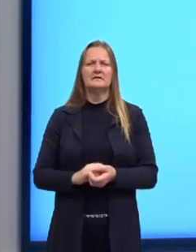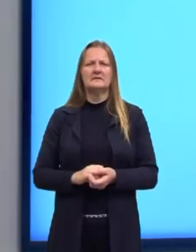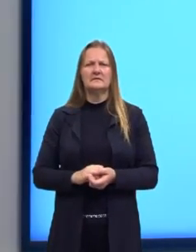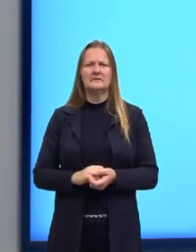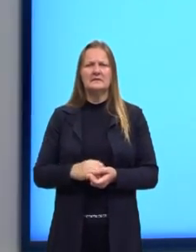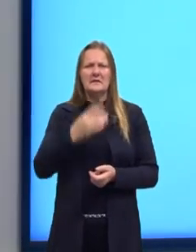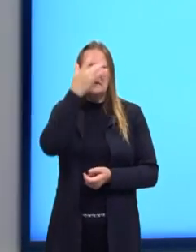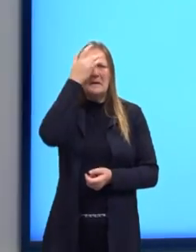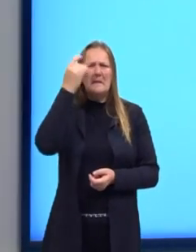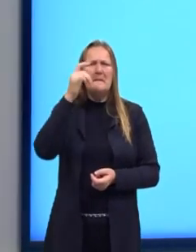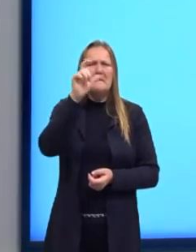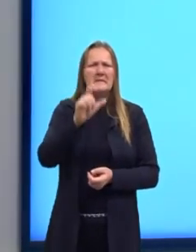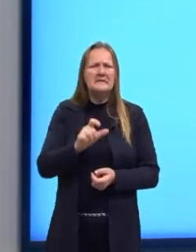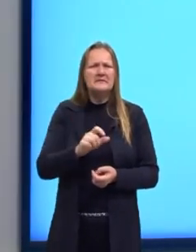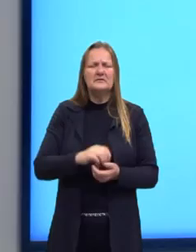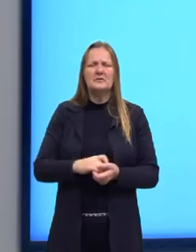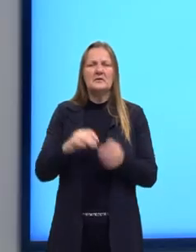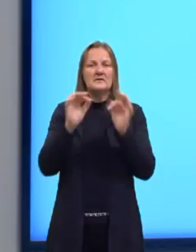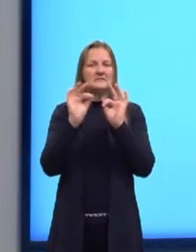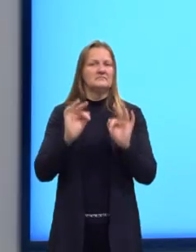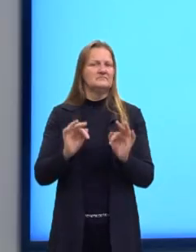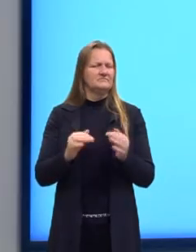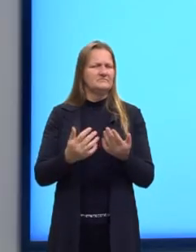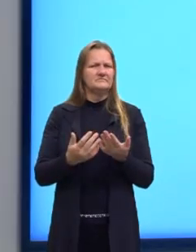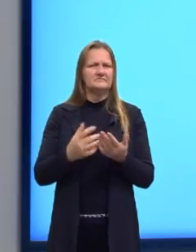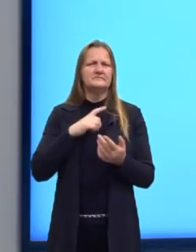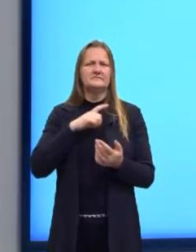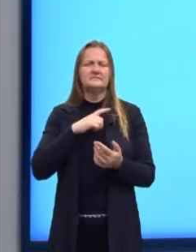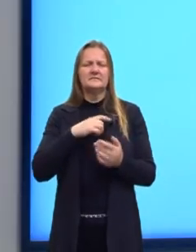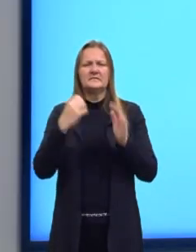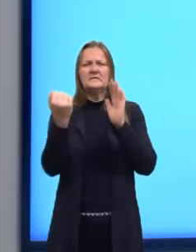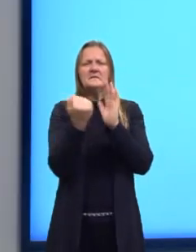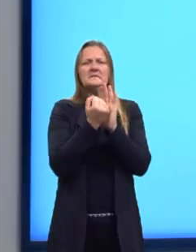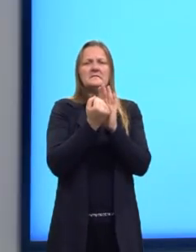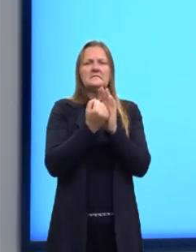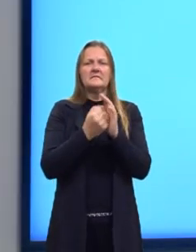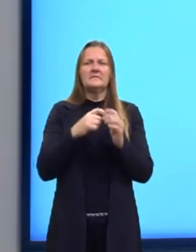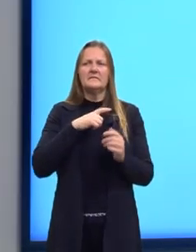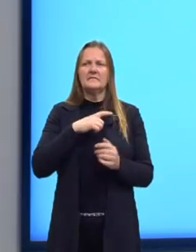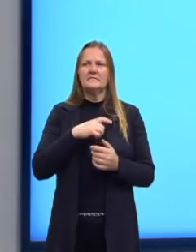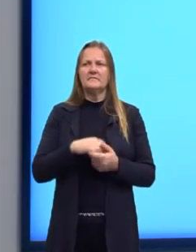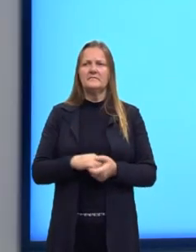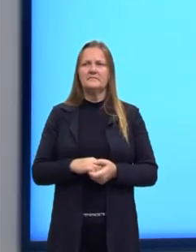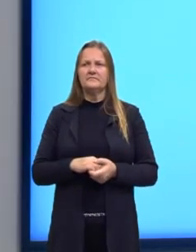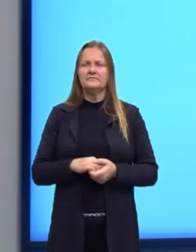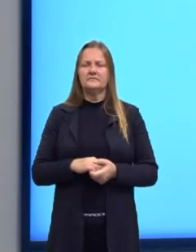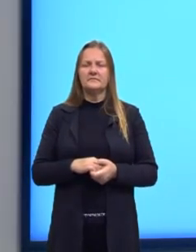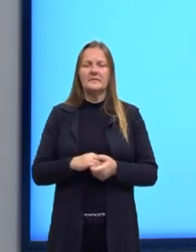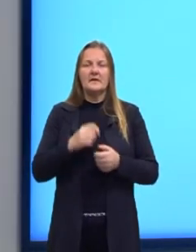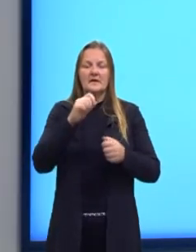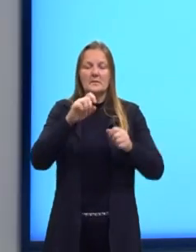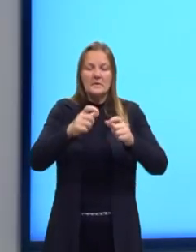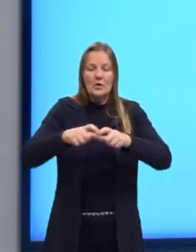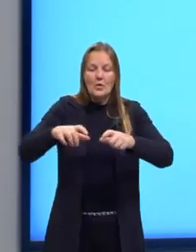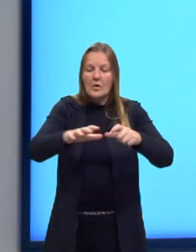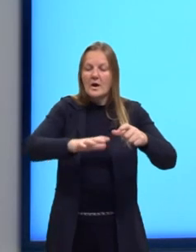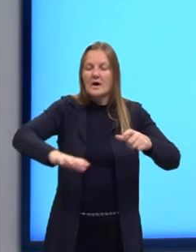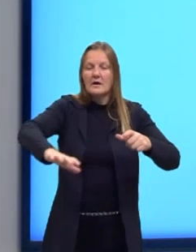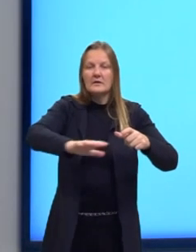pessoas. Eu tenho a palavra felicidade. Eu tenho a palavra afetado. Eu tenho a palavra ambiente. Então,